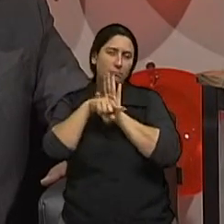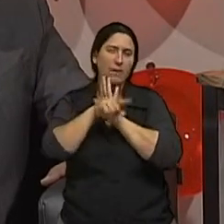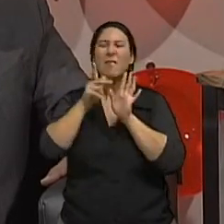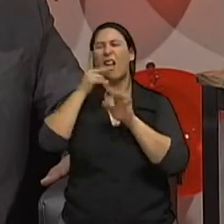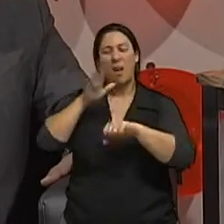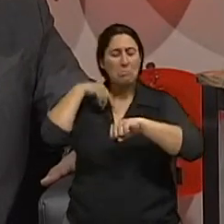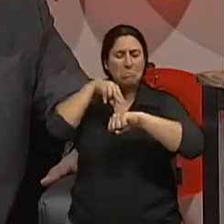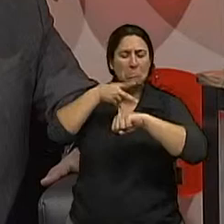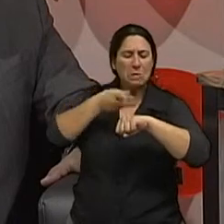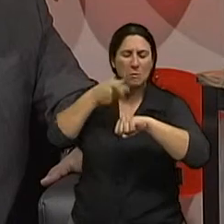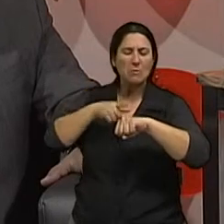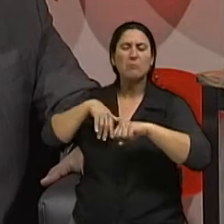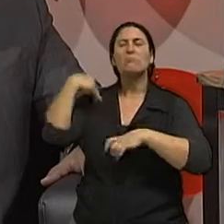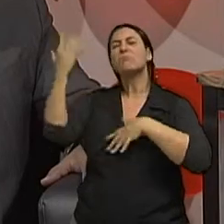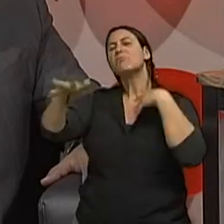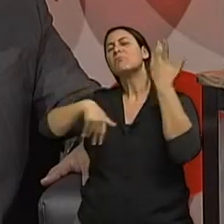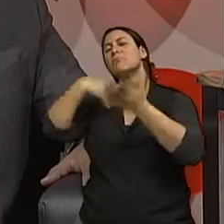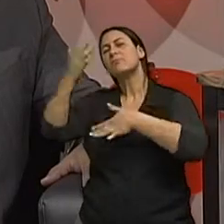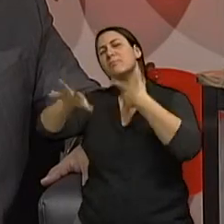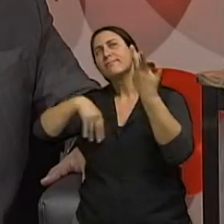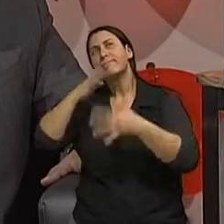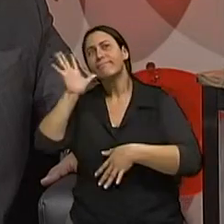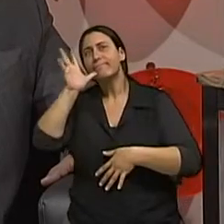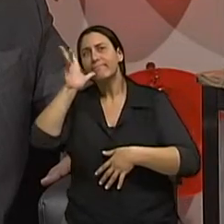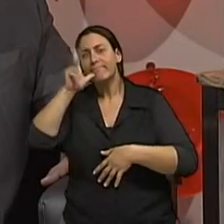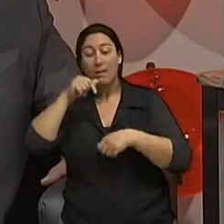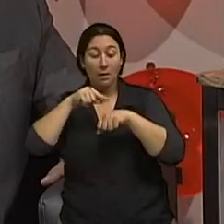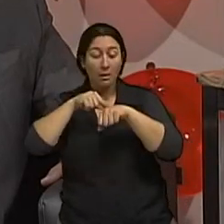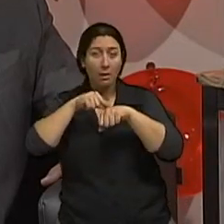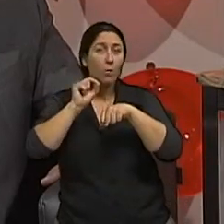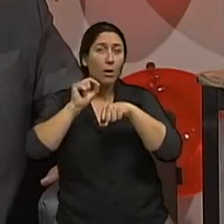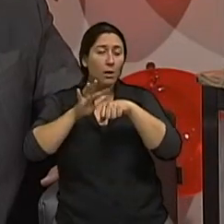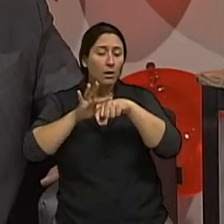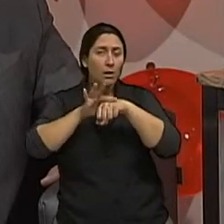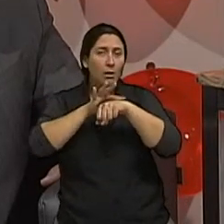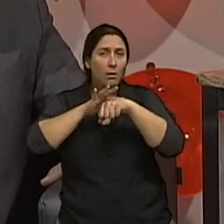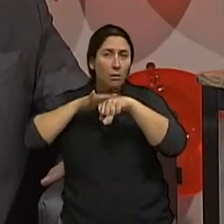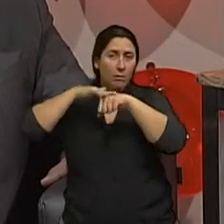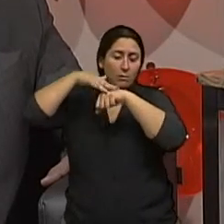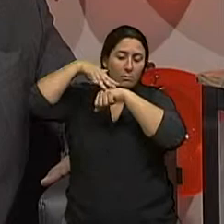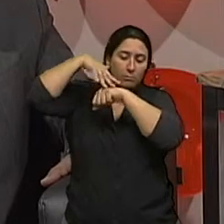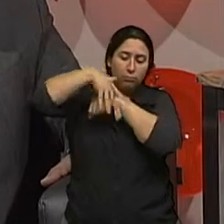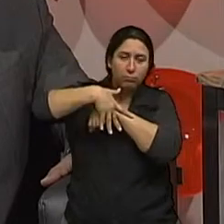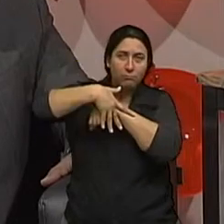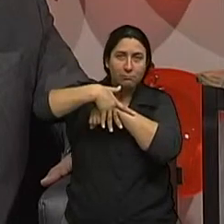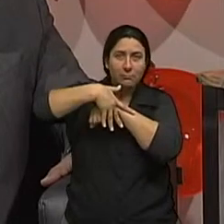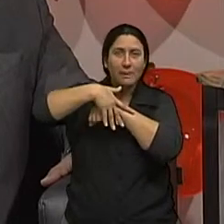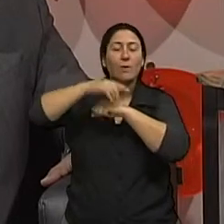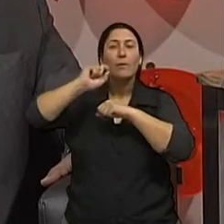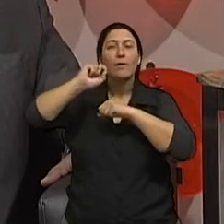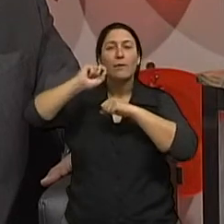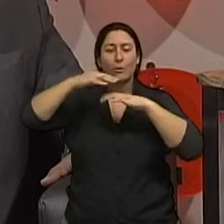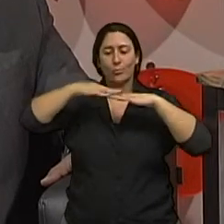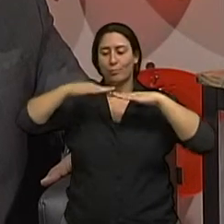depois e vai evoluindo essa lesão tem a capacidade de atingir os vasos e aí essas células